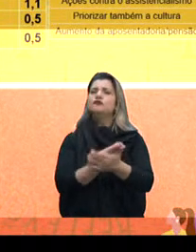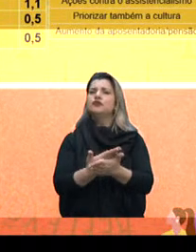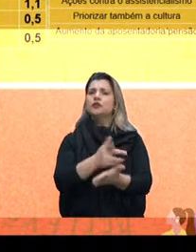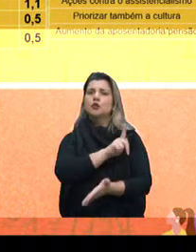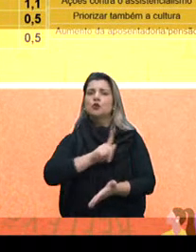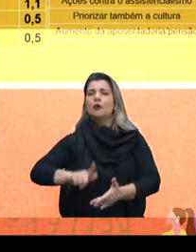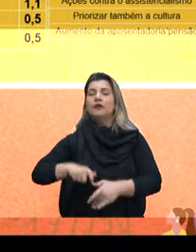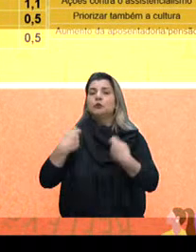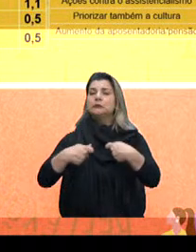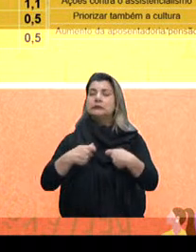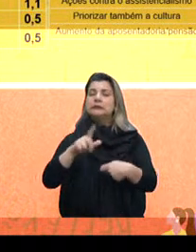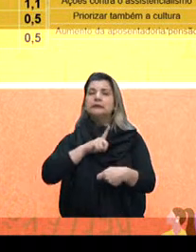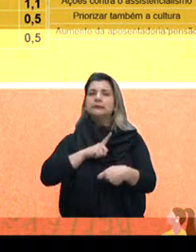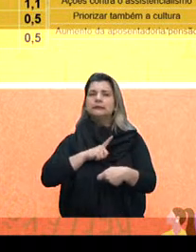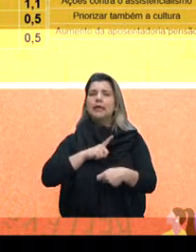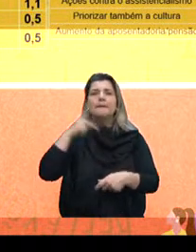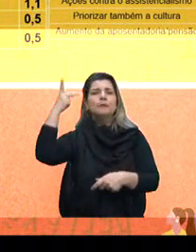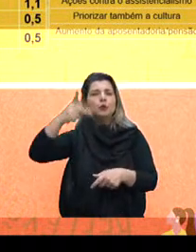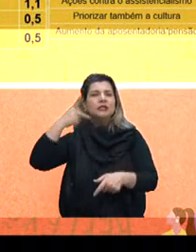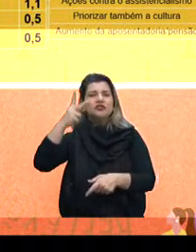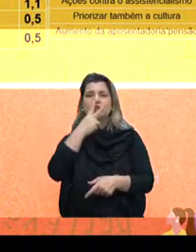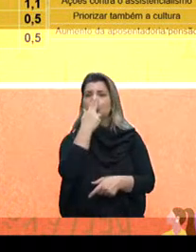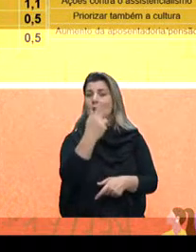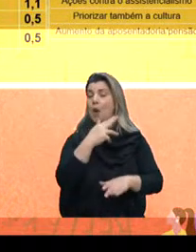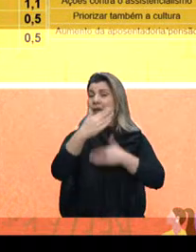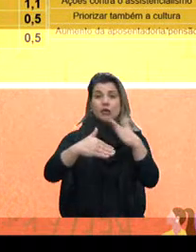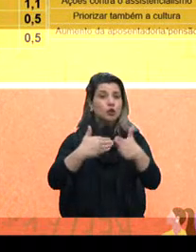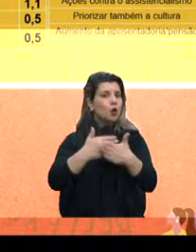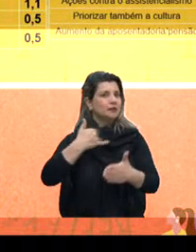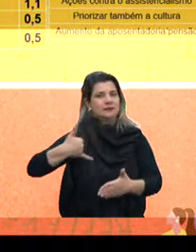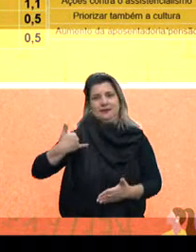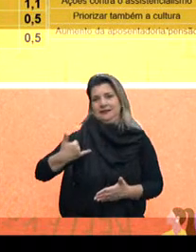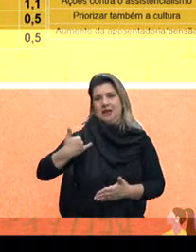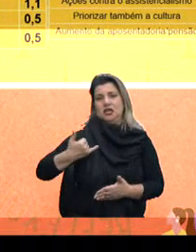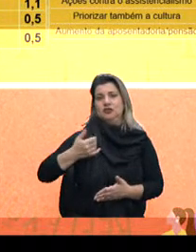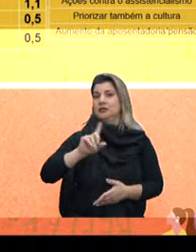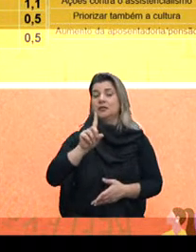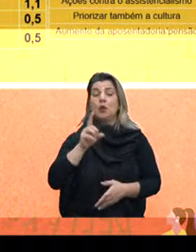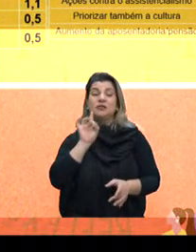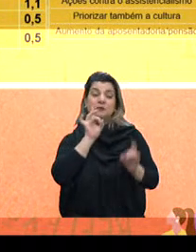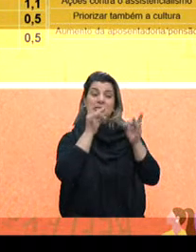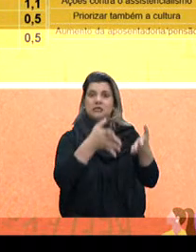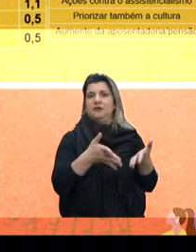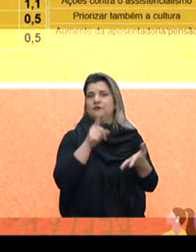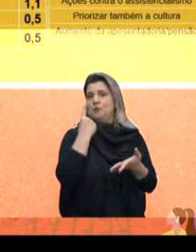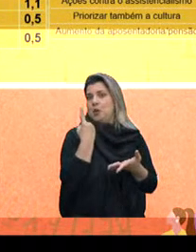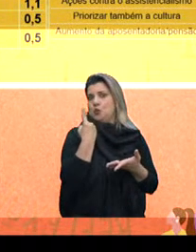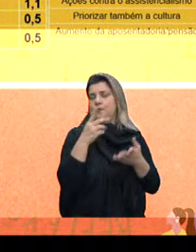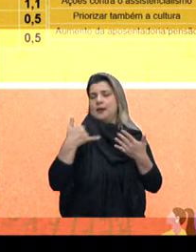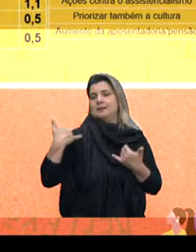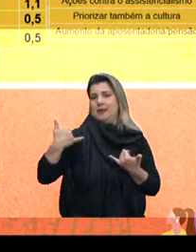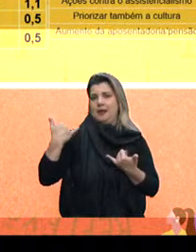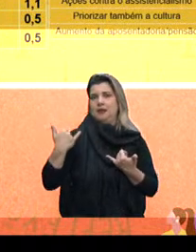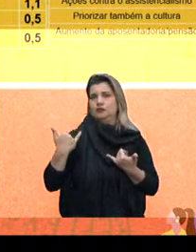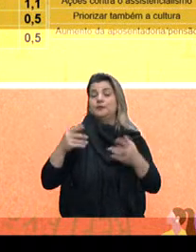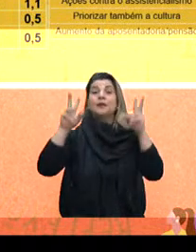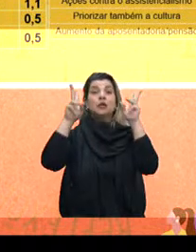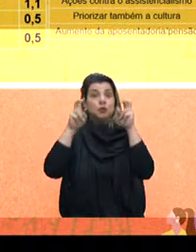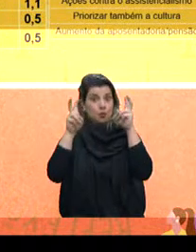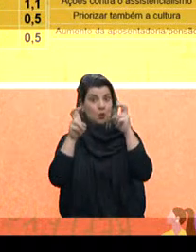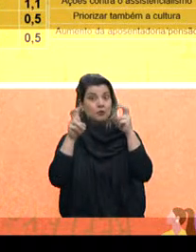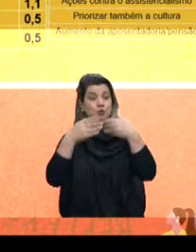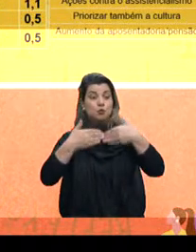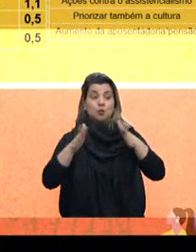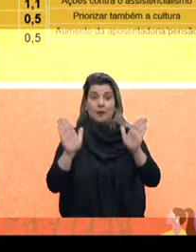as idades, e não específico para uma idade. E um tema que vai começar a aparecer aqui nas questões abertas e vai ganhar força nas indicações